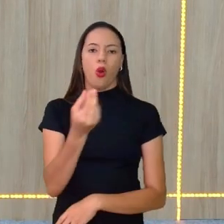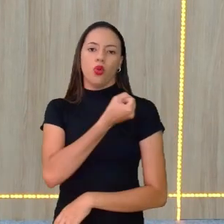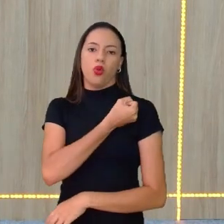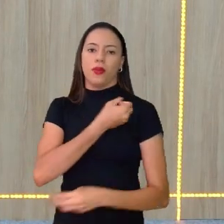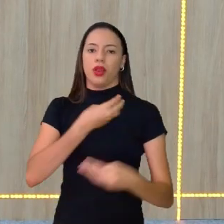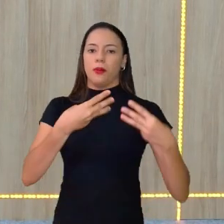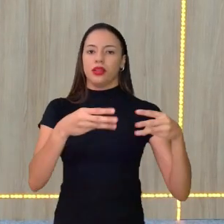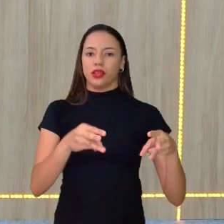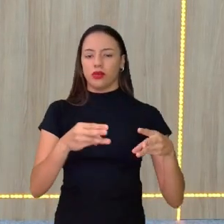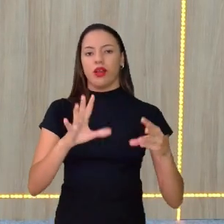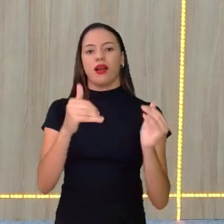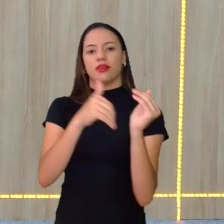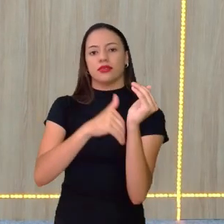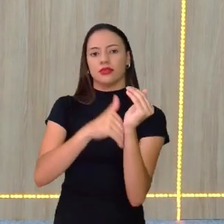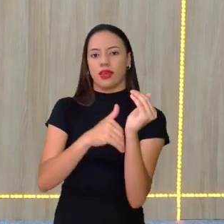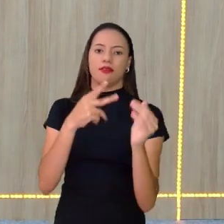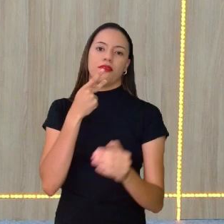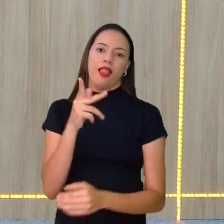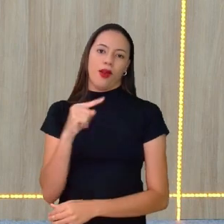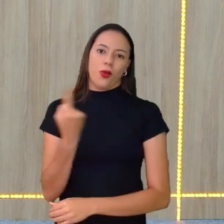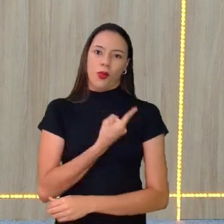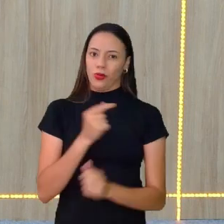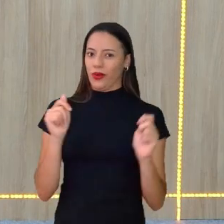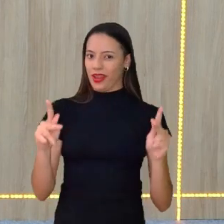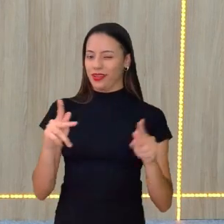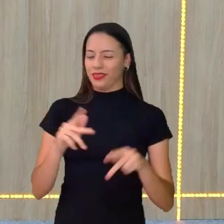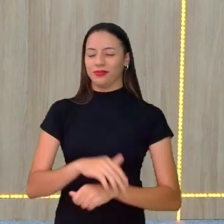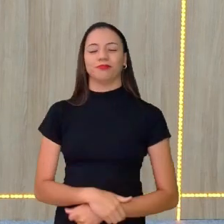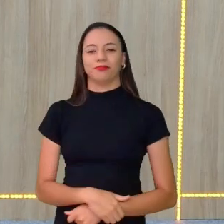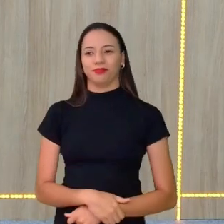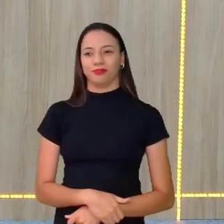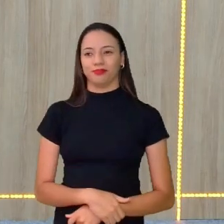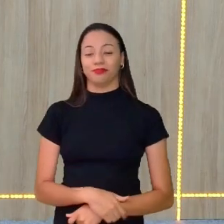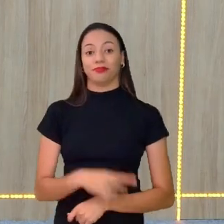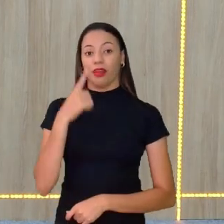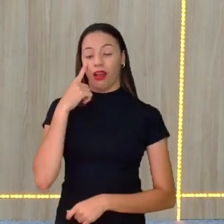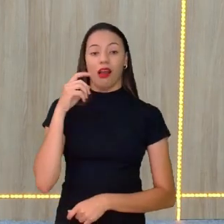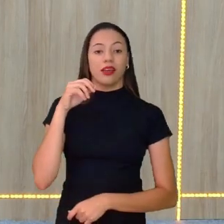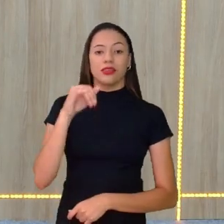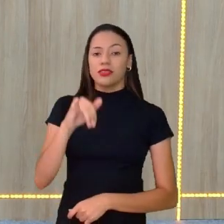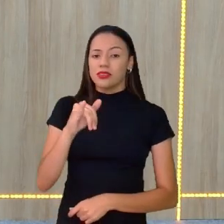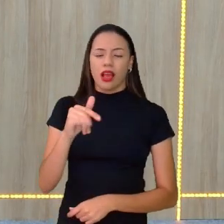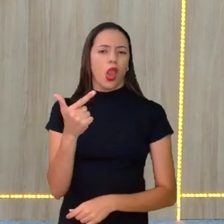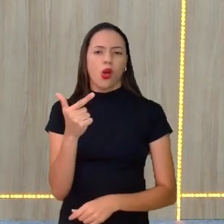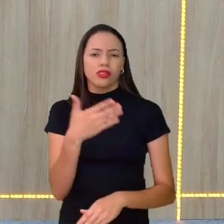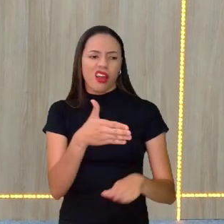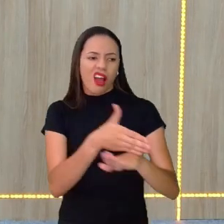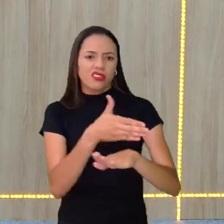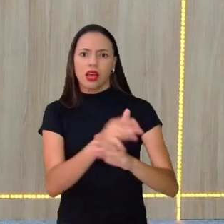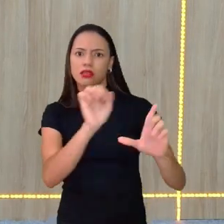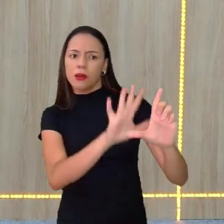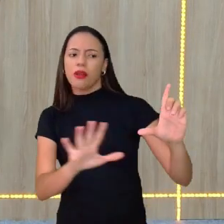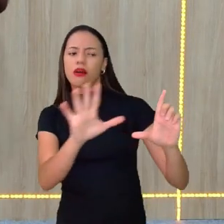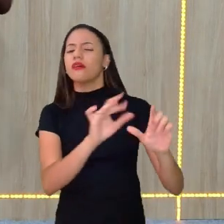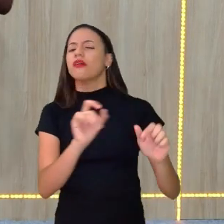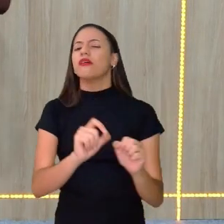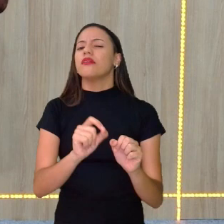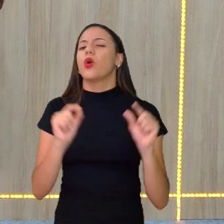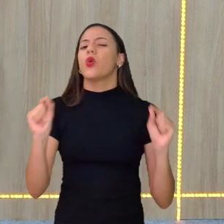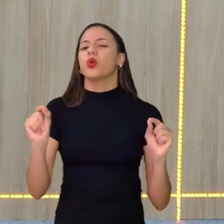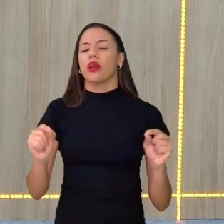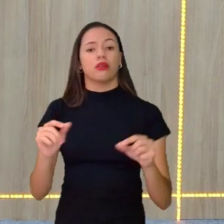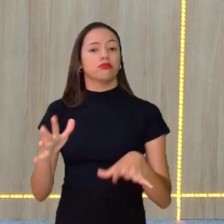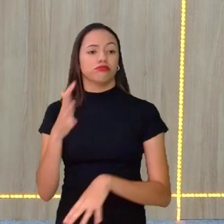aí falar conosco numa boa, sem problema algum, tá certo? Ah, e se você não tem acesso a essa plataforma, você pode nos assistir pelo